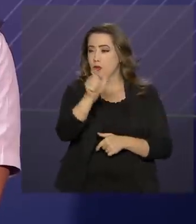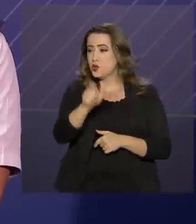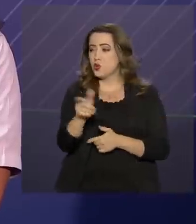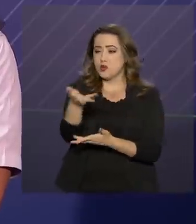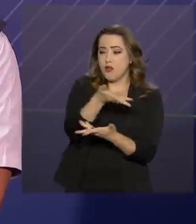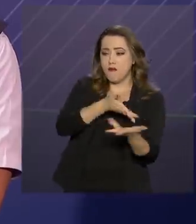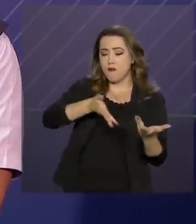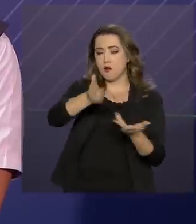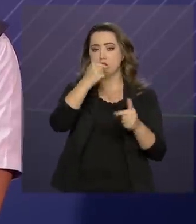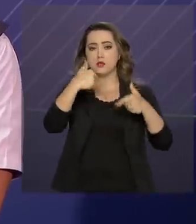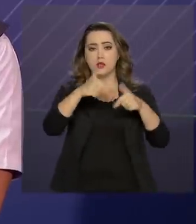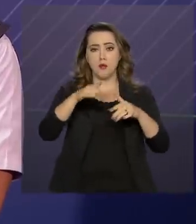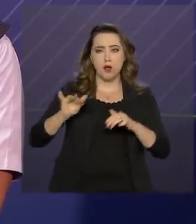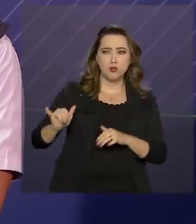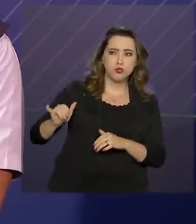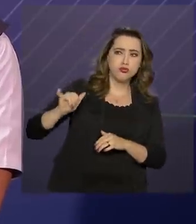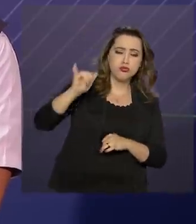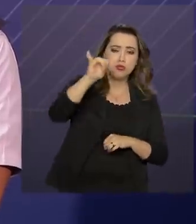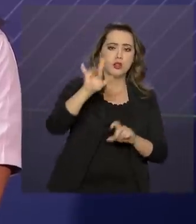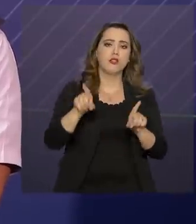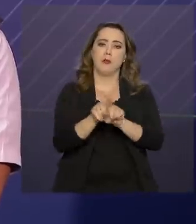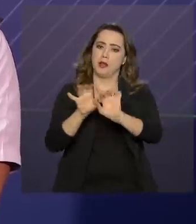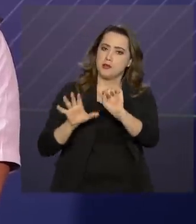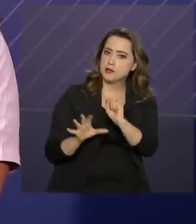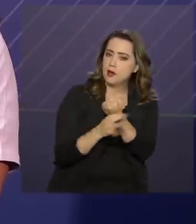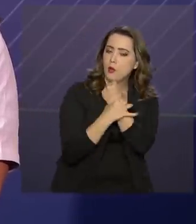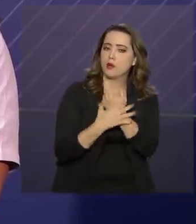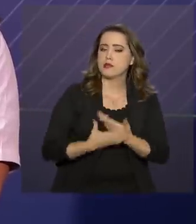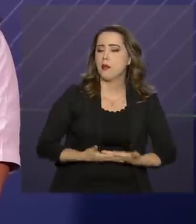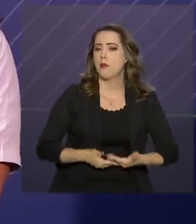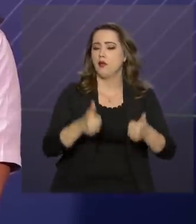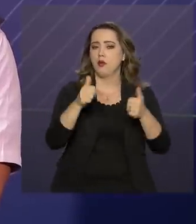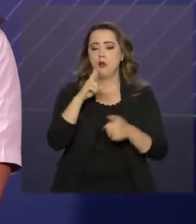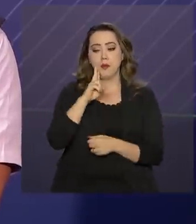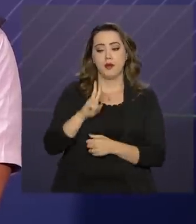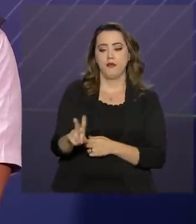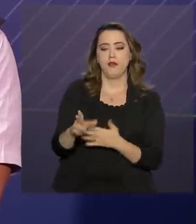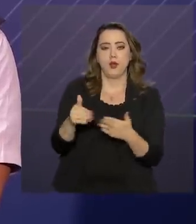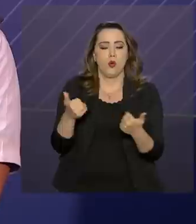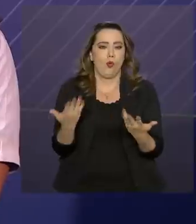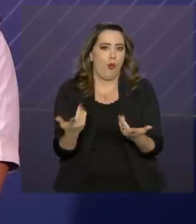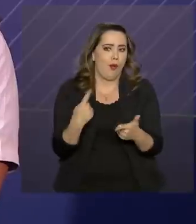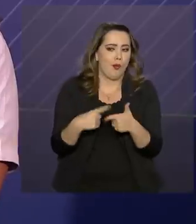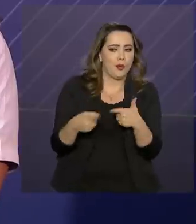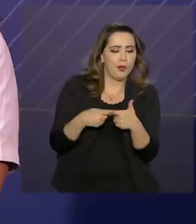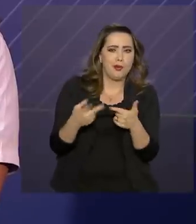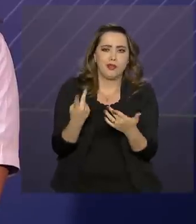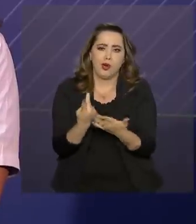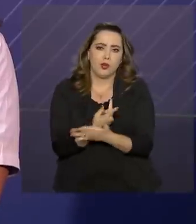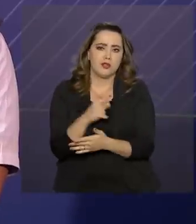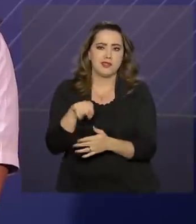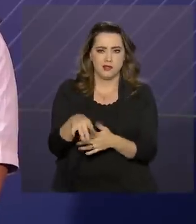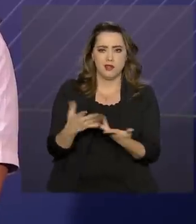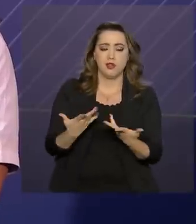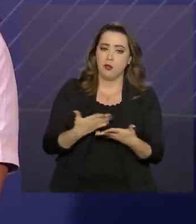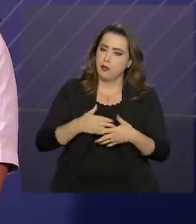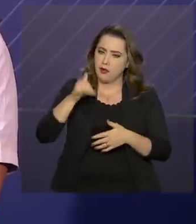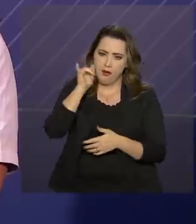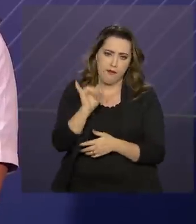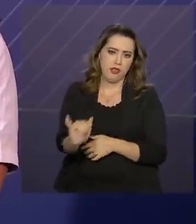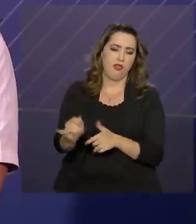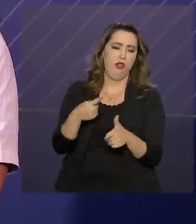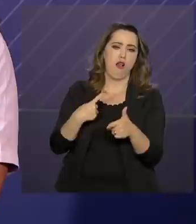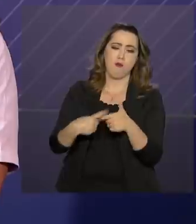relacionados com atividade aérea e de segurança, a fim de verificar eventuais vulnerabilidades e propor medidas que